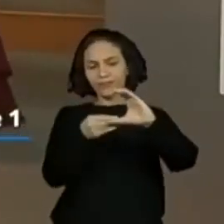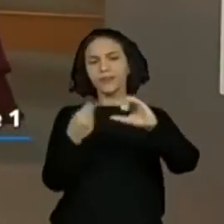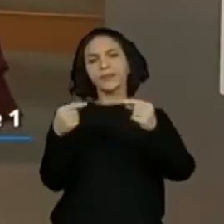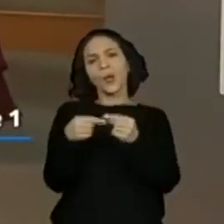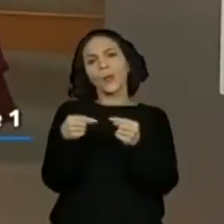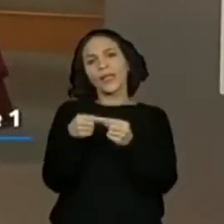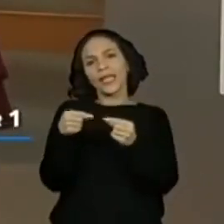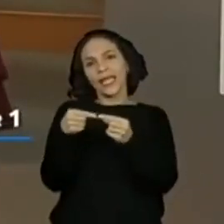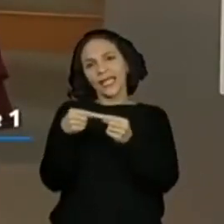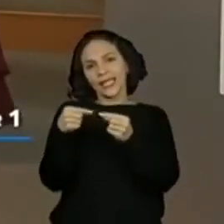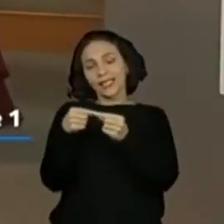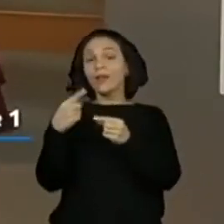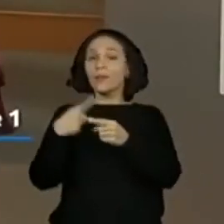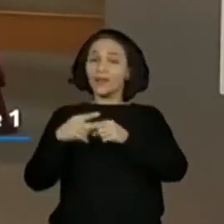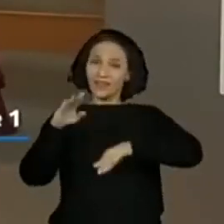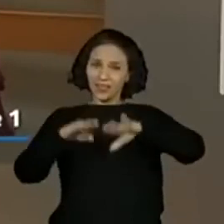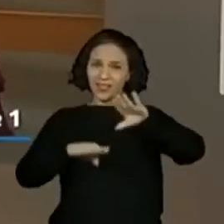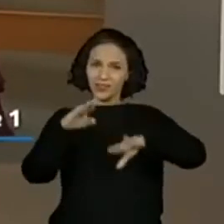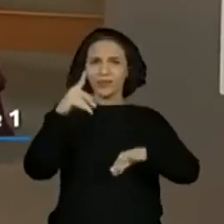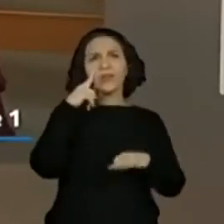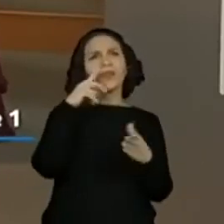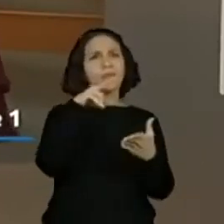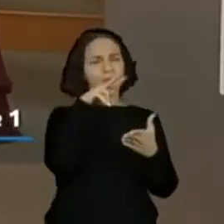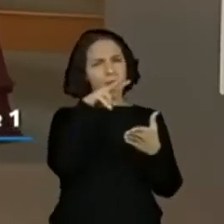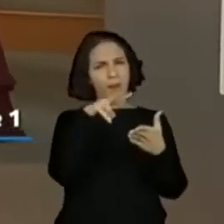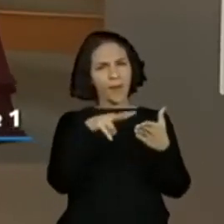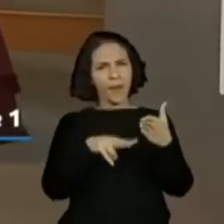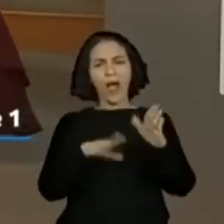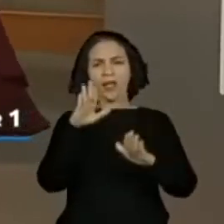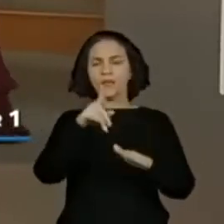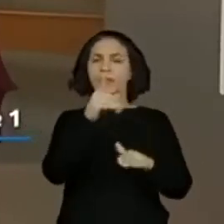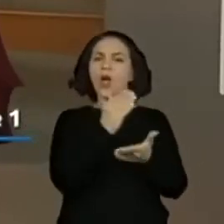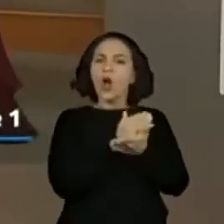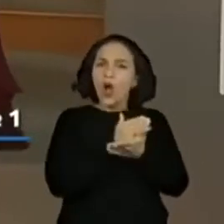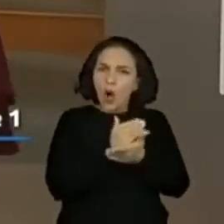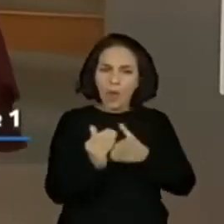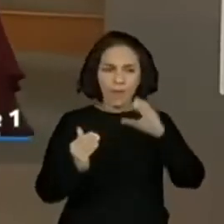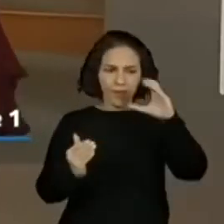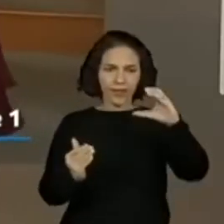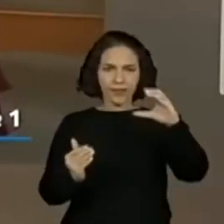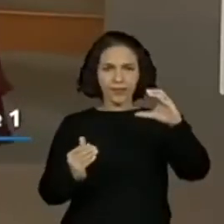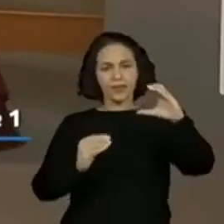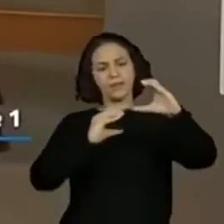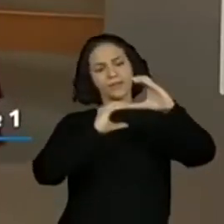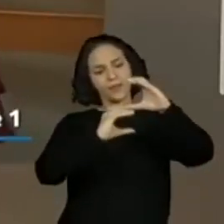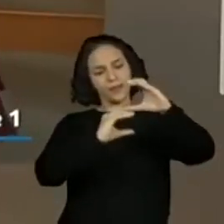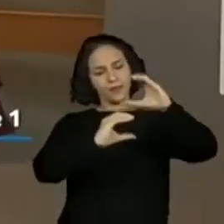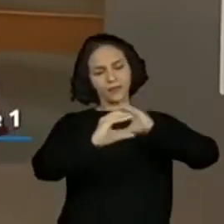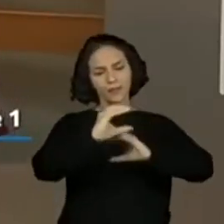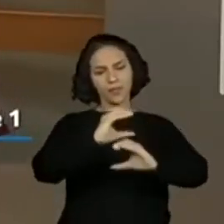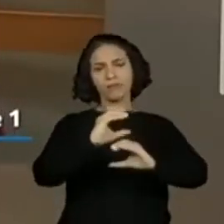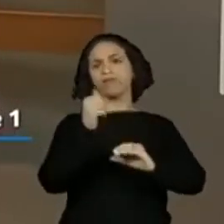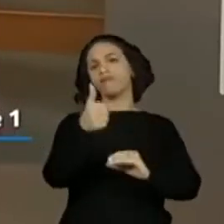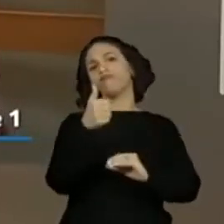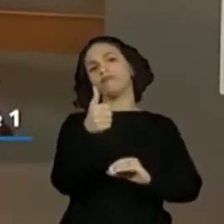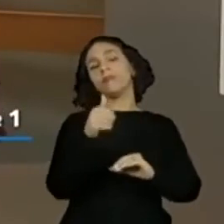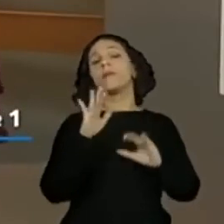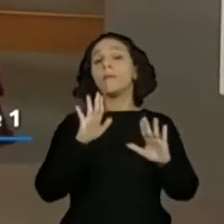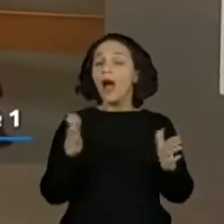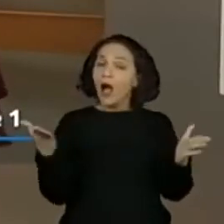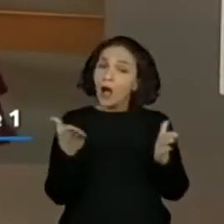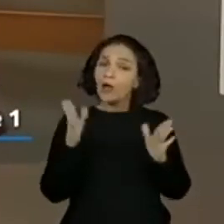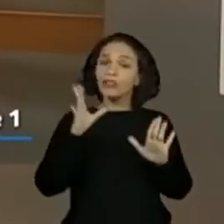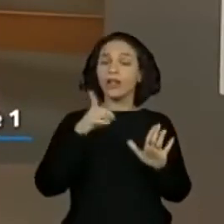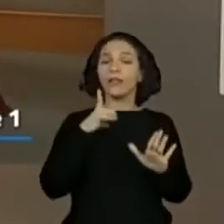Porque também tem texto de autoria que você faz o começo, o meio e fim. Aí sim. Mas, nesse caso, a gente precisa respeitar a primeira